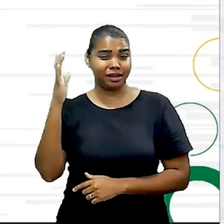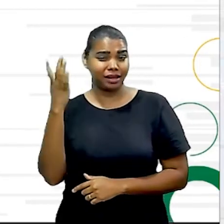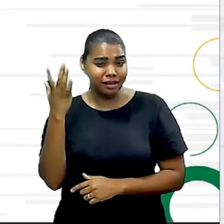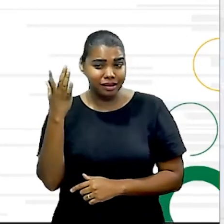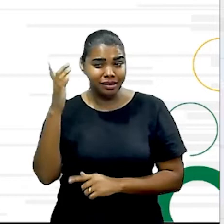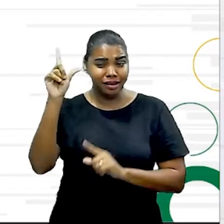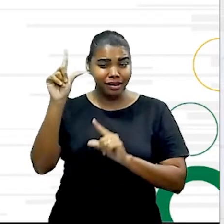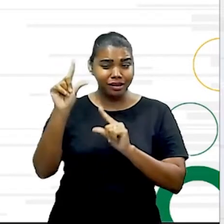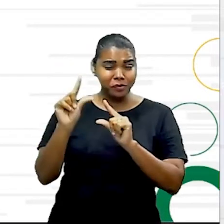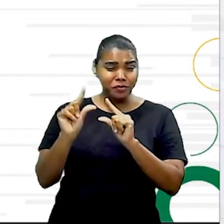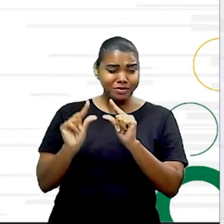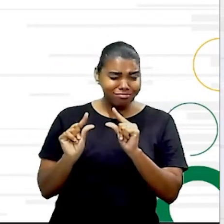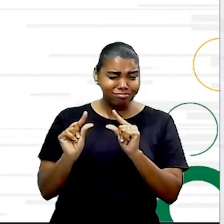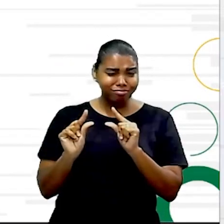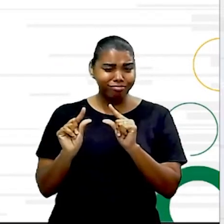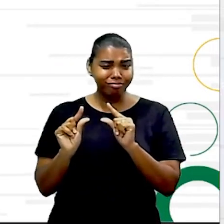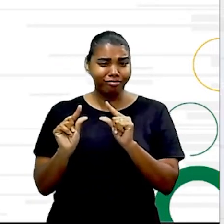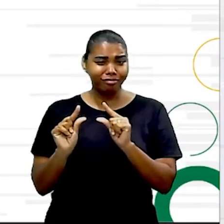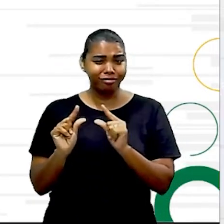redução